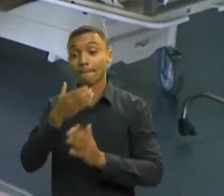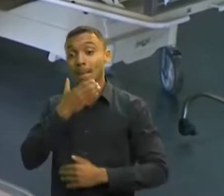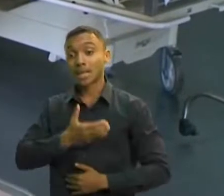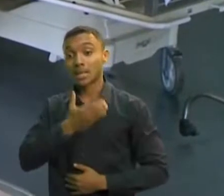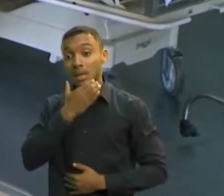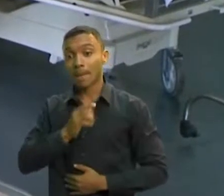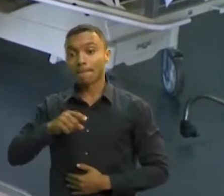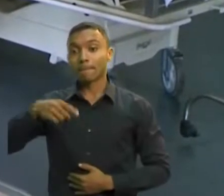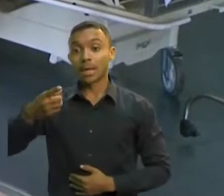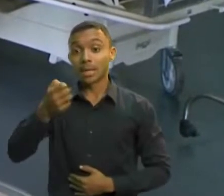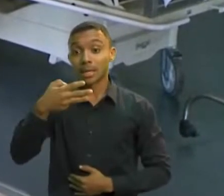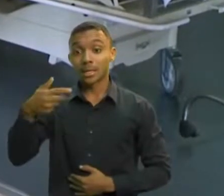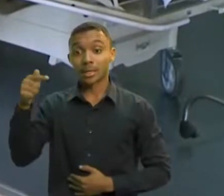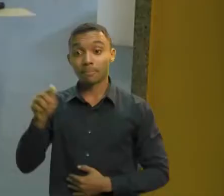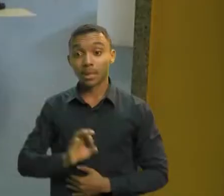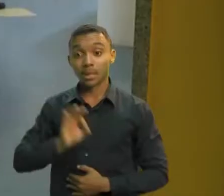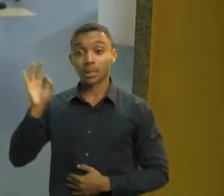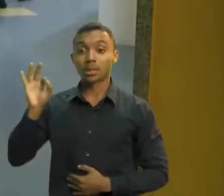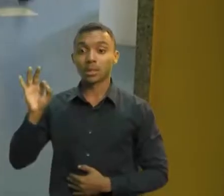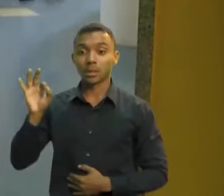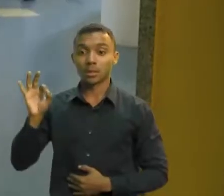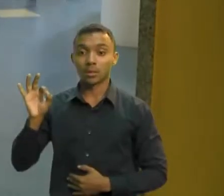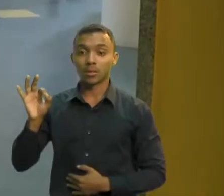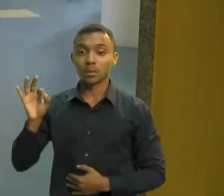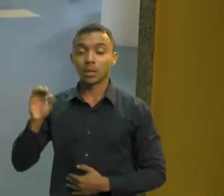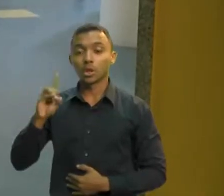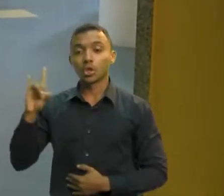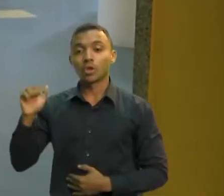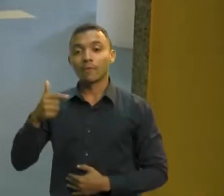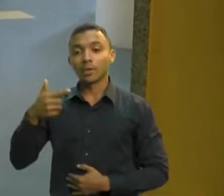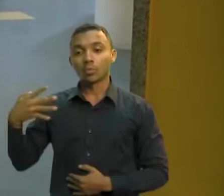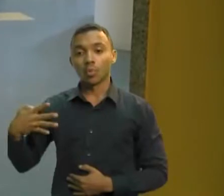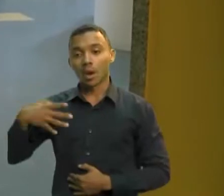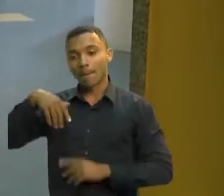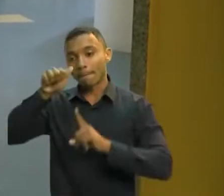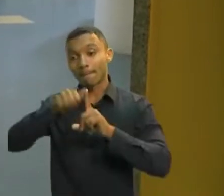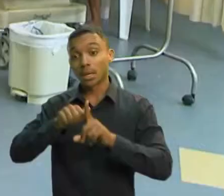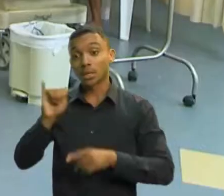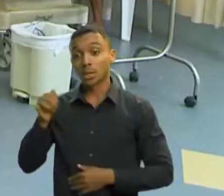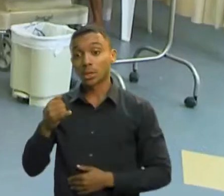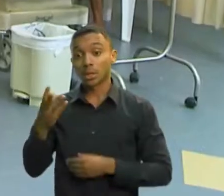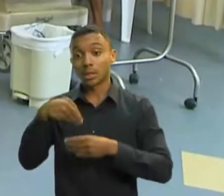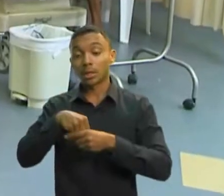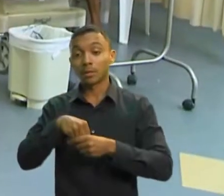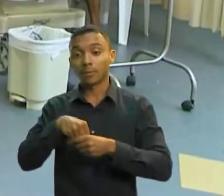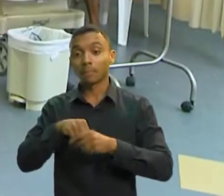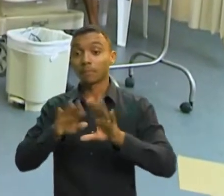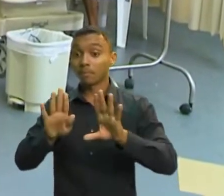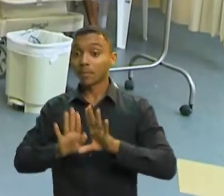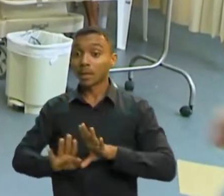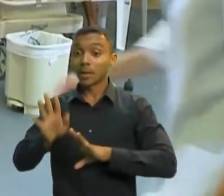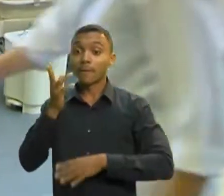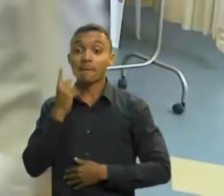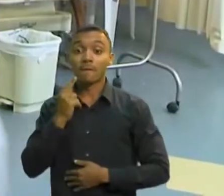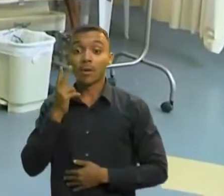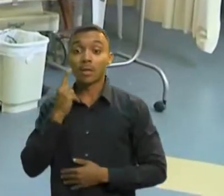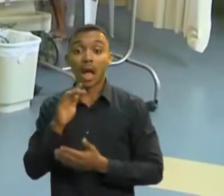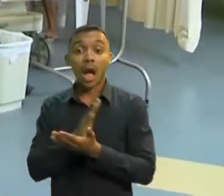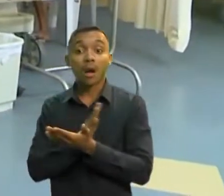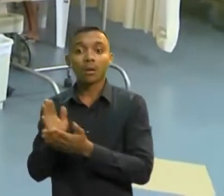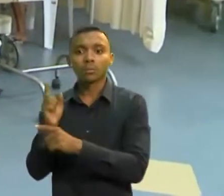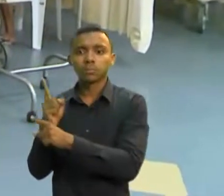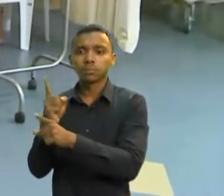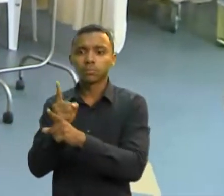% no levantamento divulgado no dia 24 de janeiro. Em Fortaleza, os primeiros casos foram registrados em